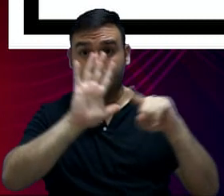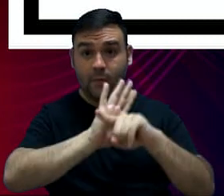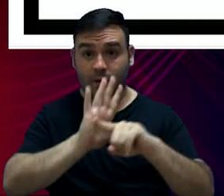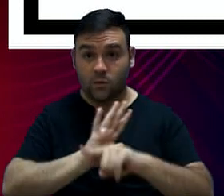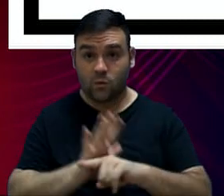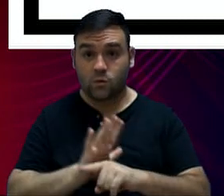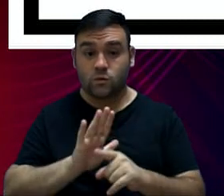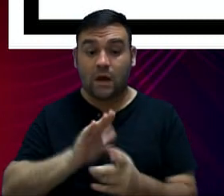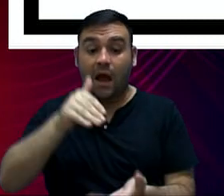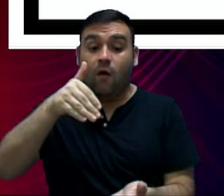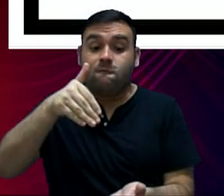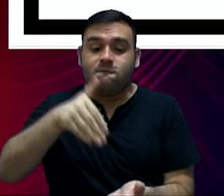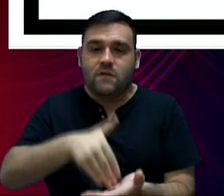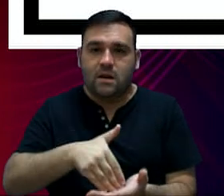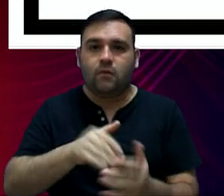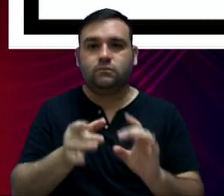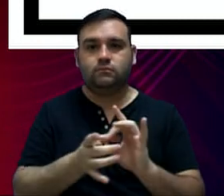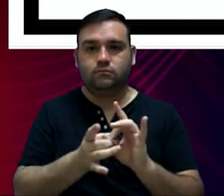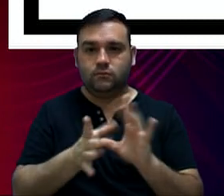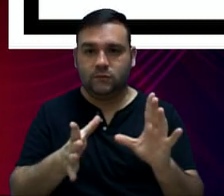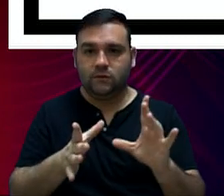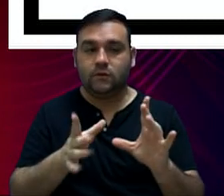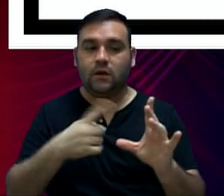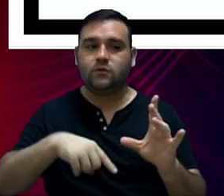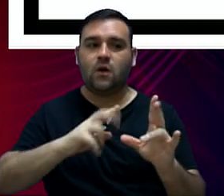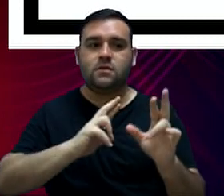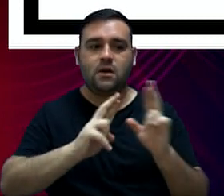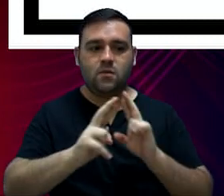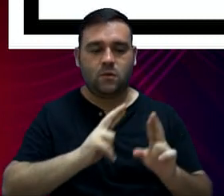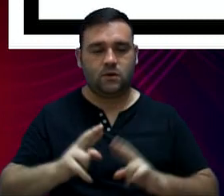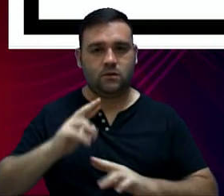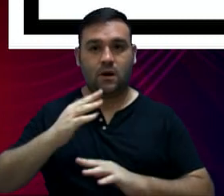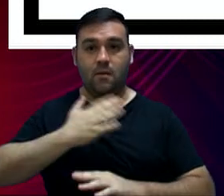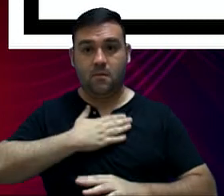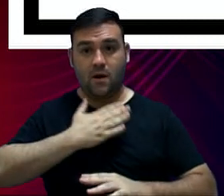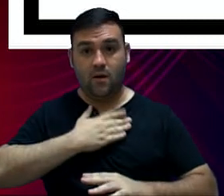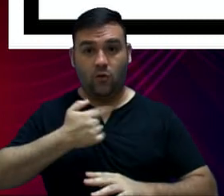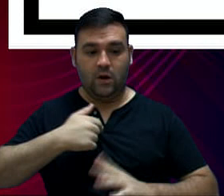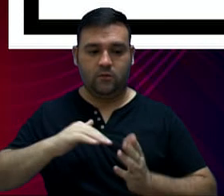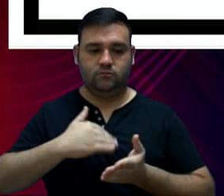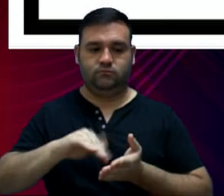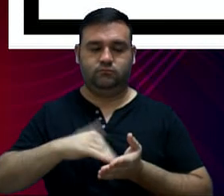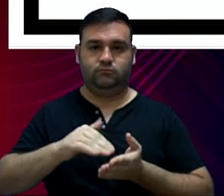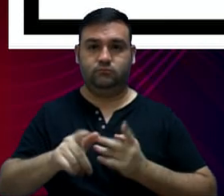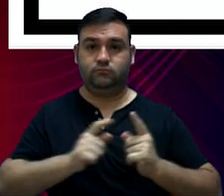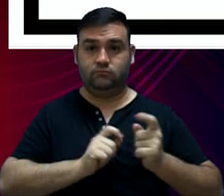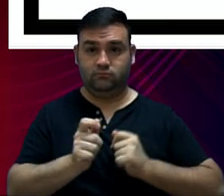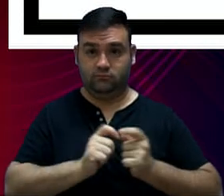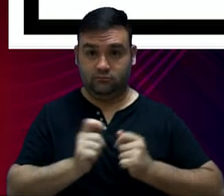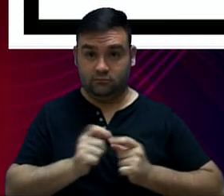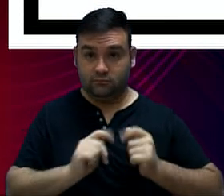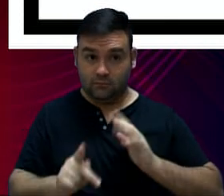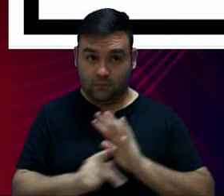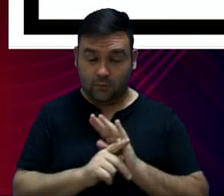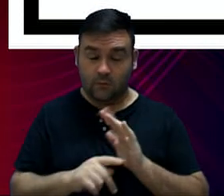ao final sejam feitas e serão respondidas por mim na condição de secretário da Fazenda,